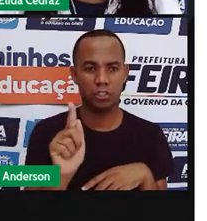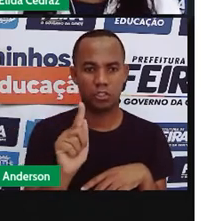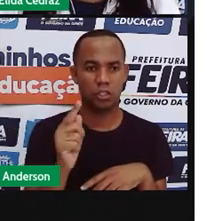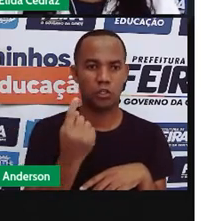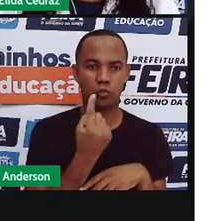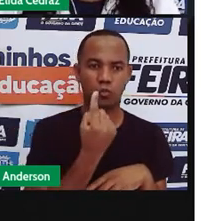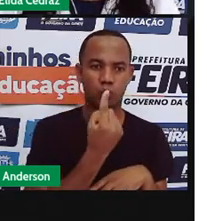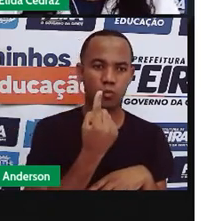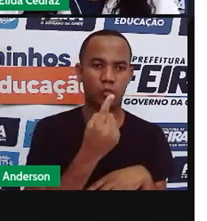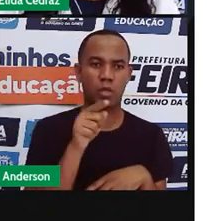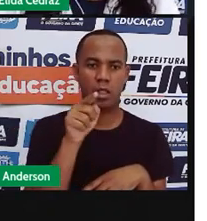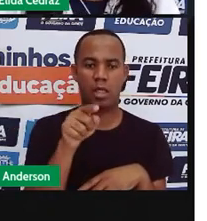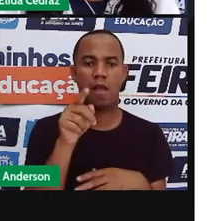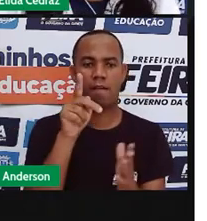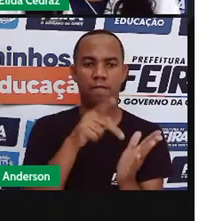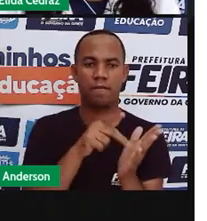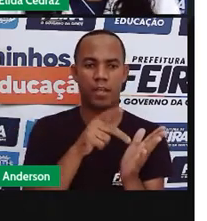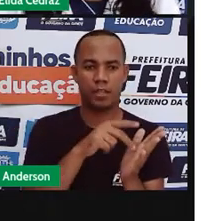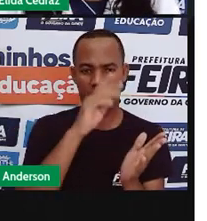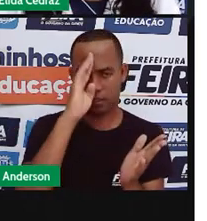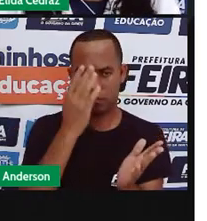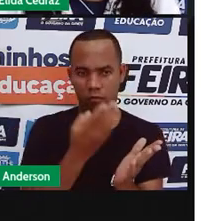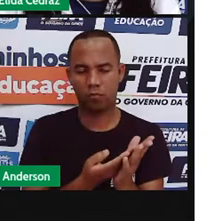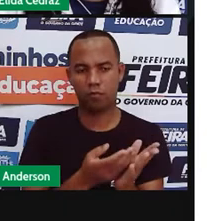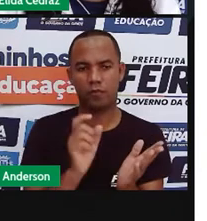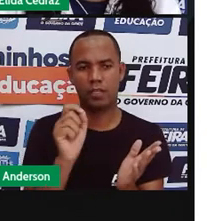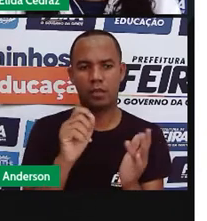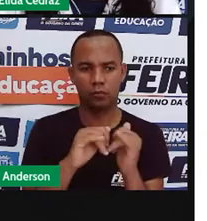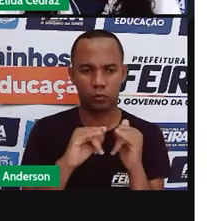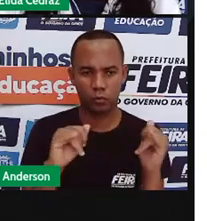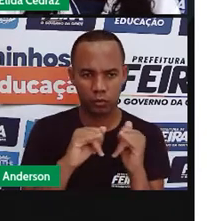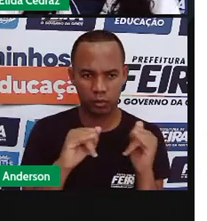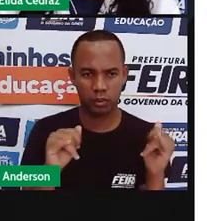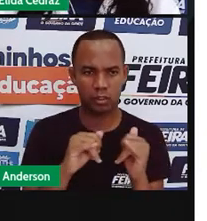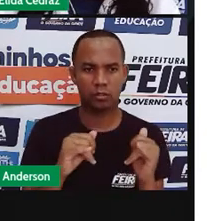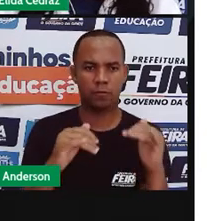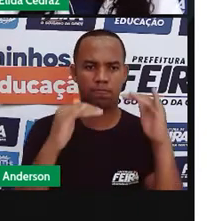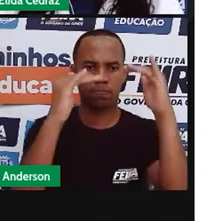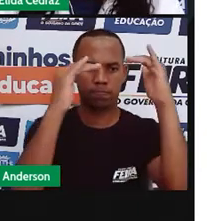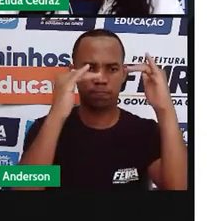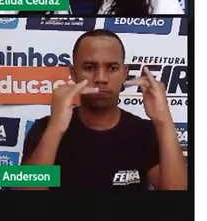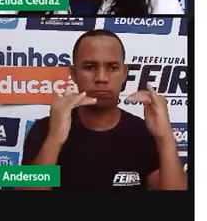são aqueles que passam a notícia de uma forma